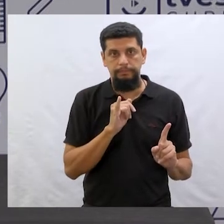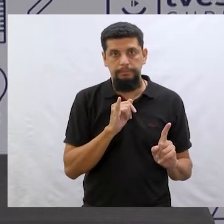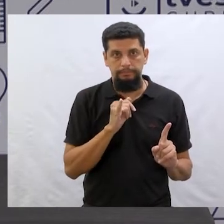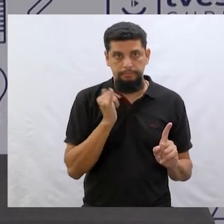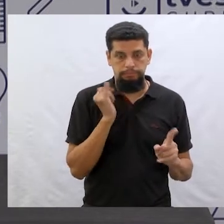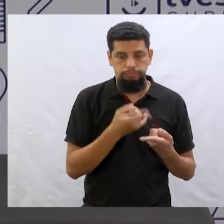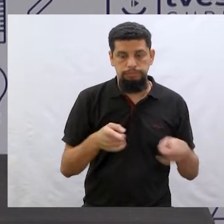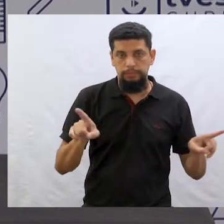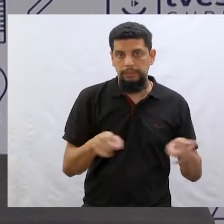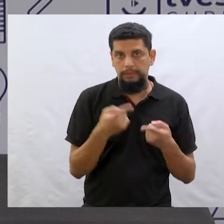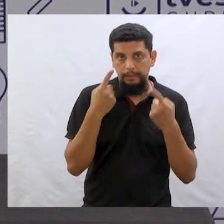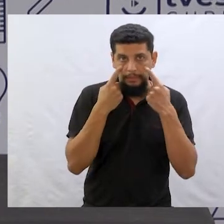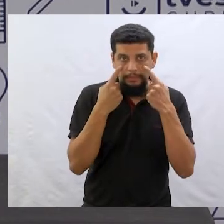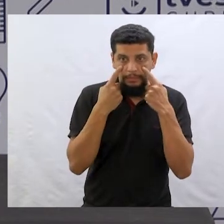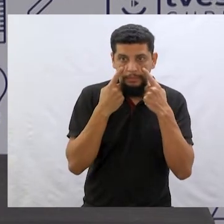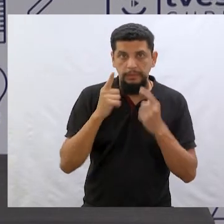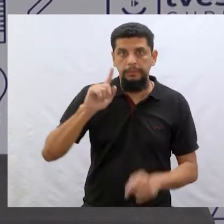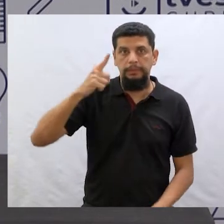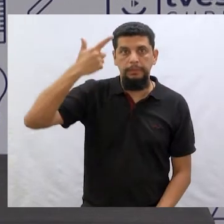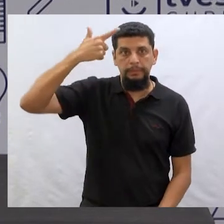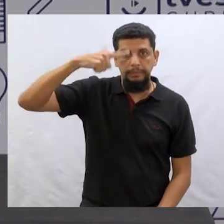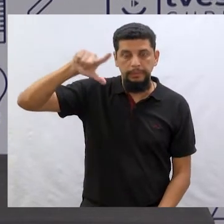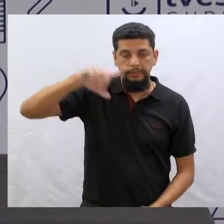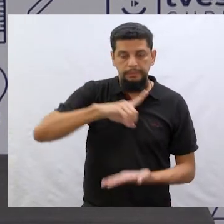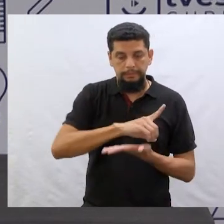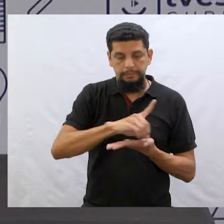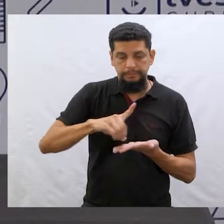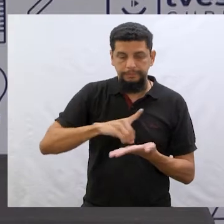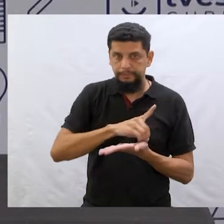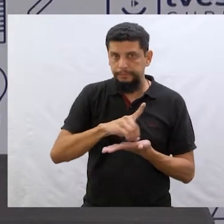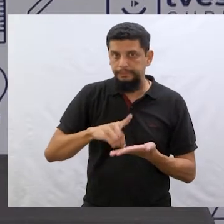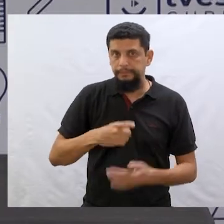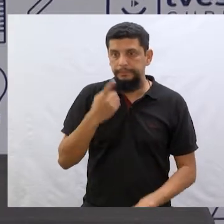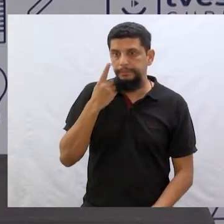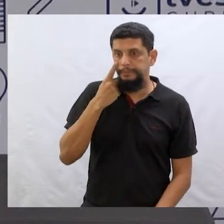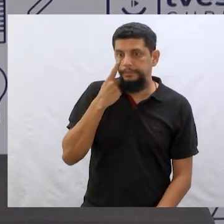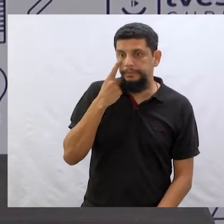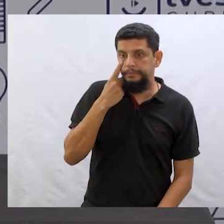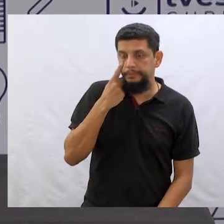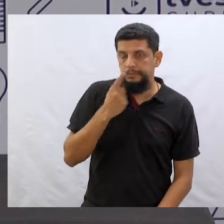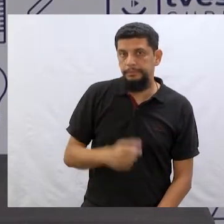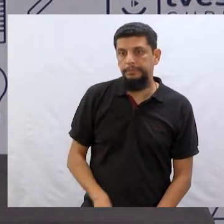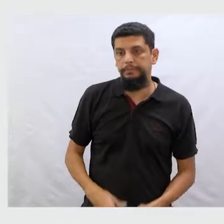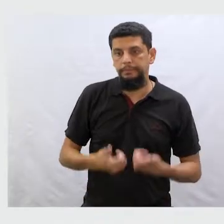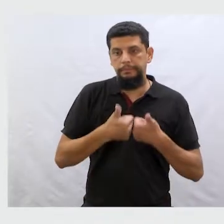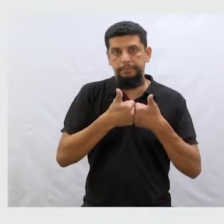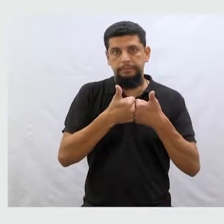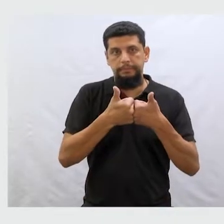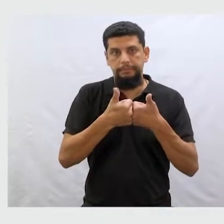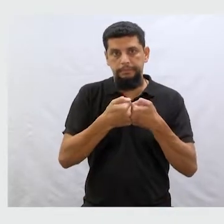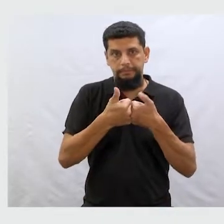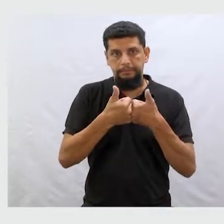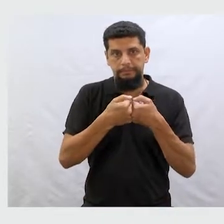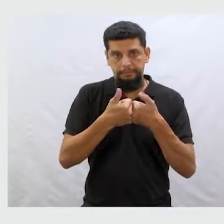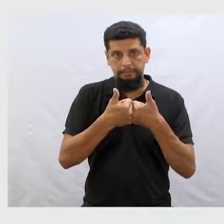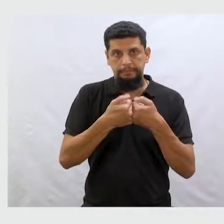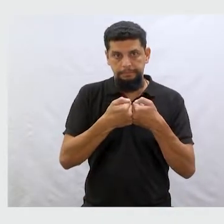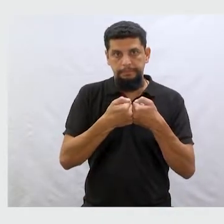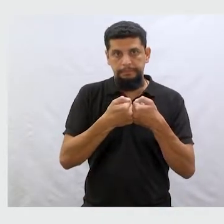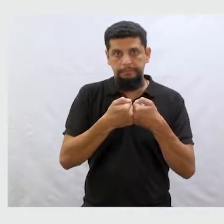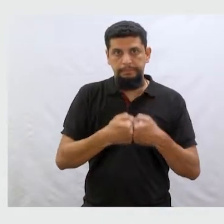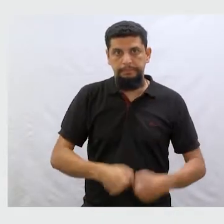ali. Então, a gente vai ver o outro CD de que ele fala. Então, a Arca de Noé.